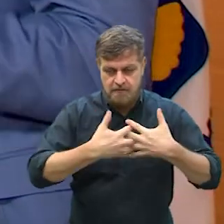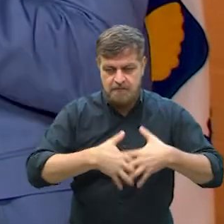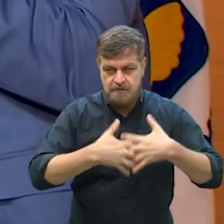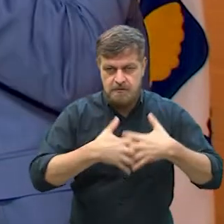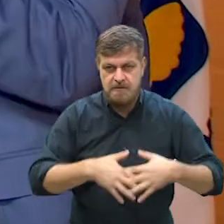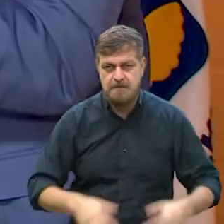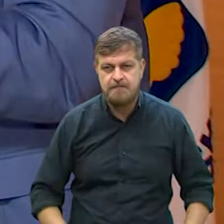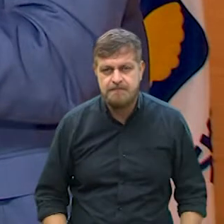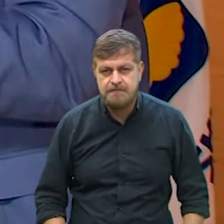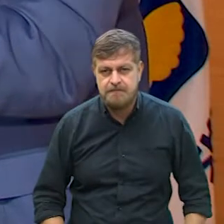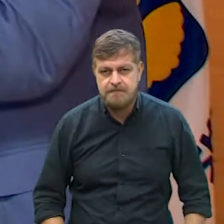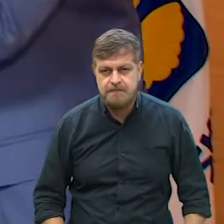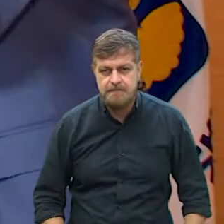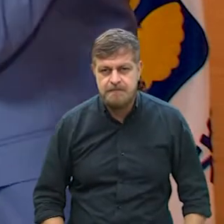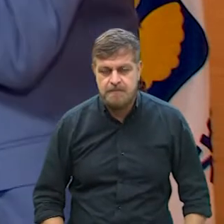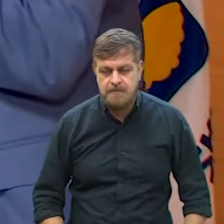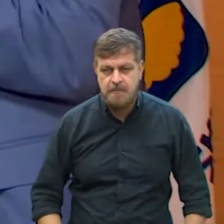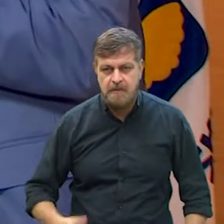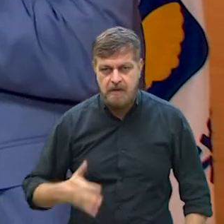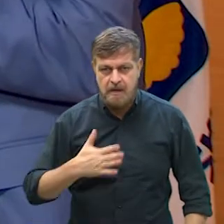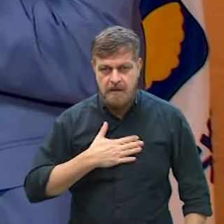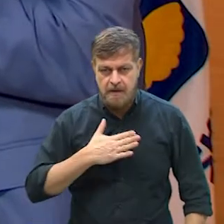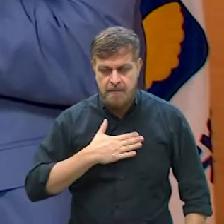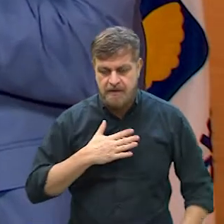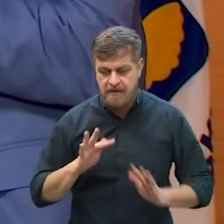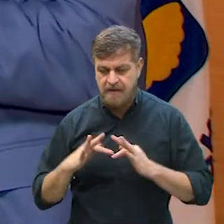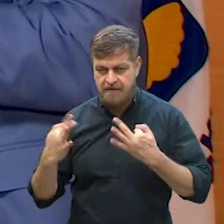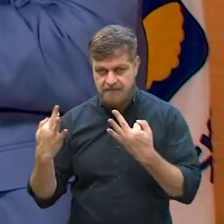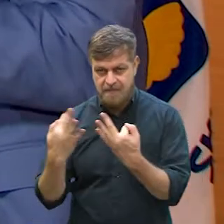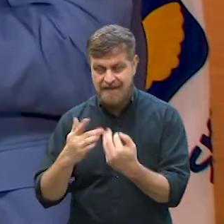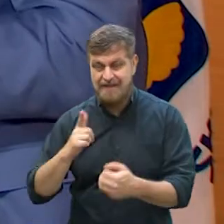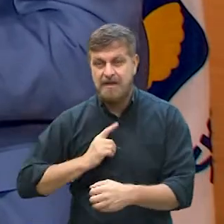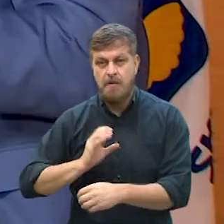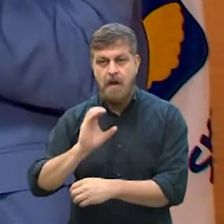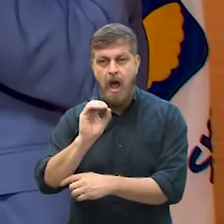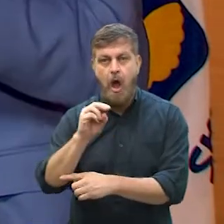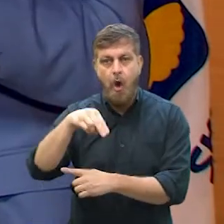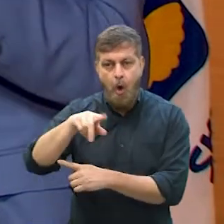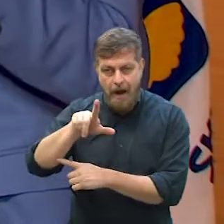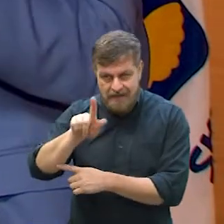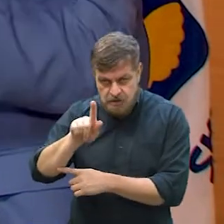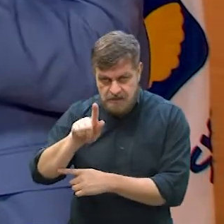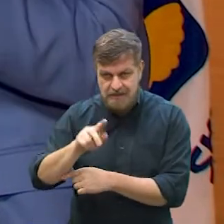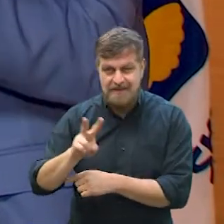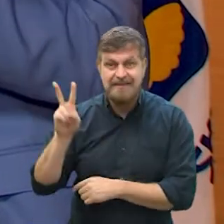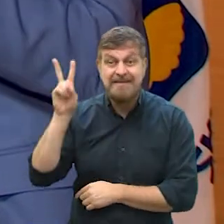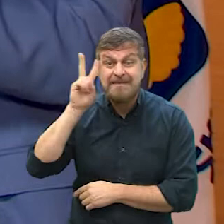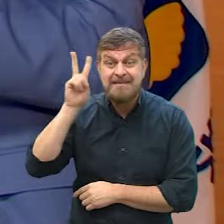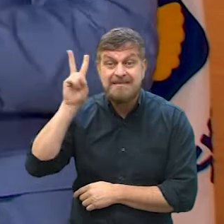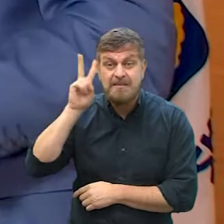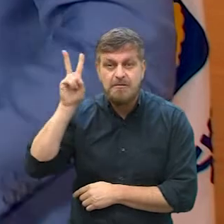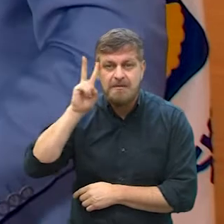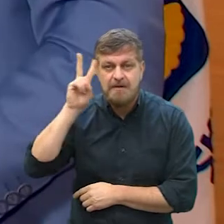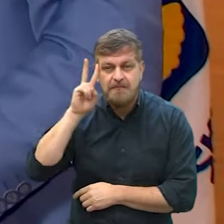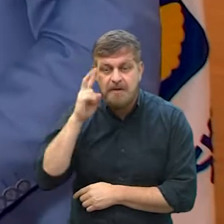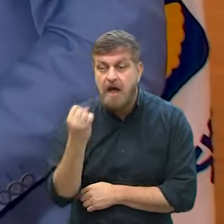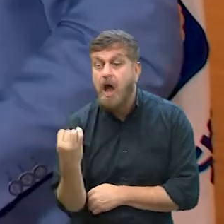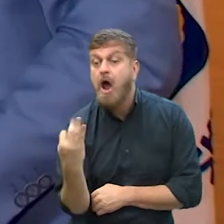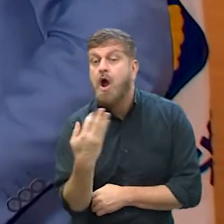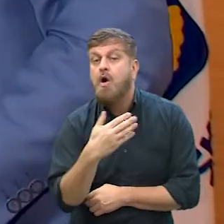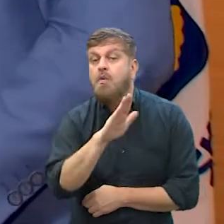o trabalho do município. Lá na ONG que a nossa família toma conta, ou na segunda-feira, dia 3, foi o primeiro dia,